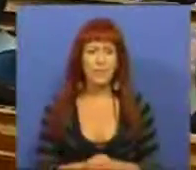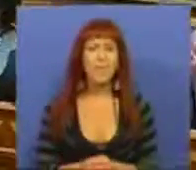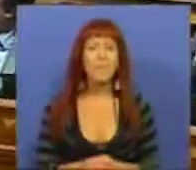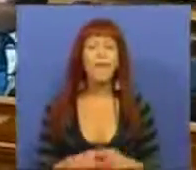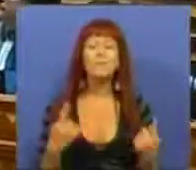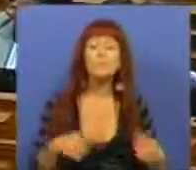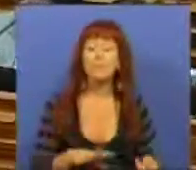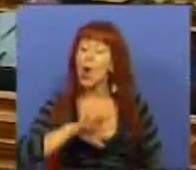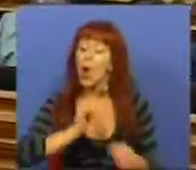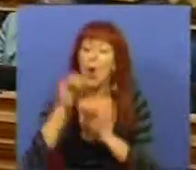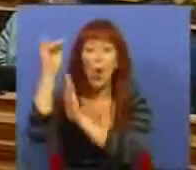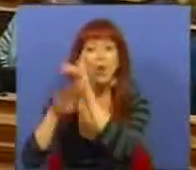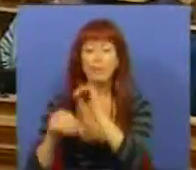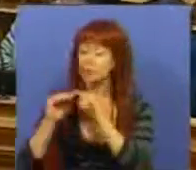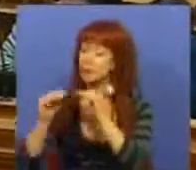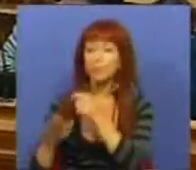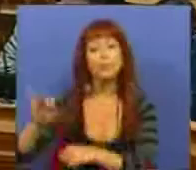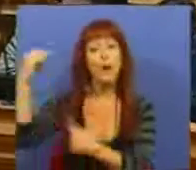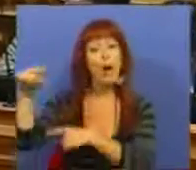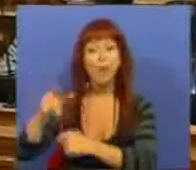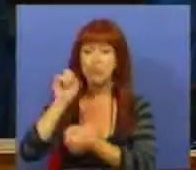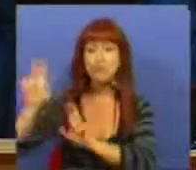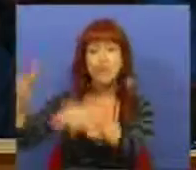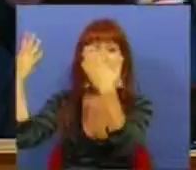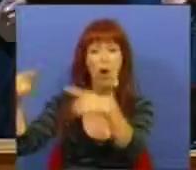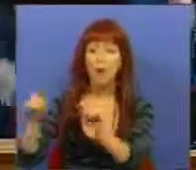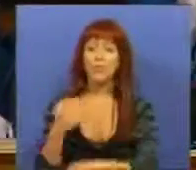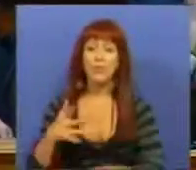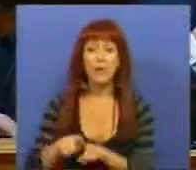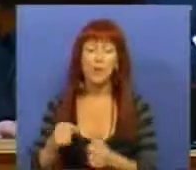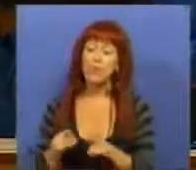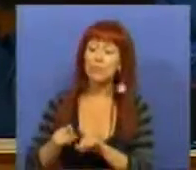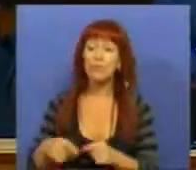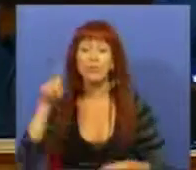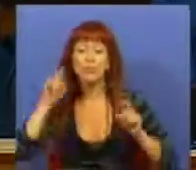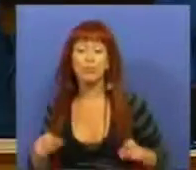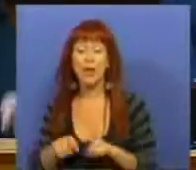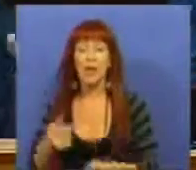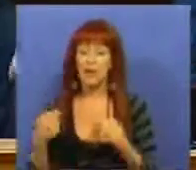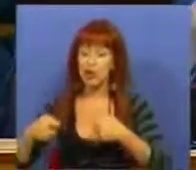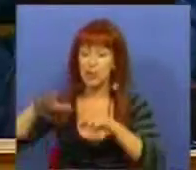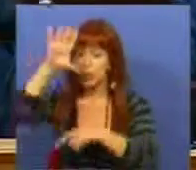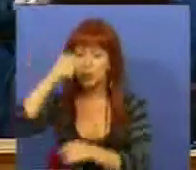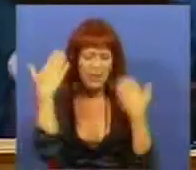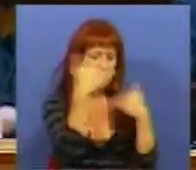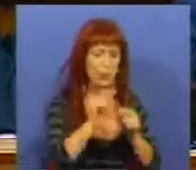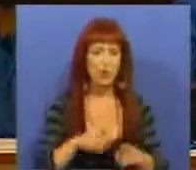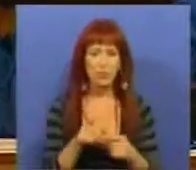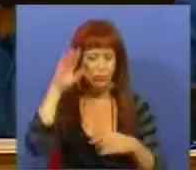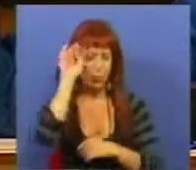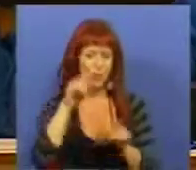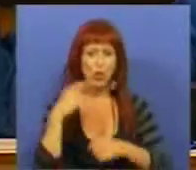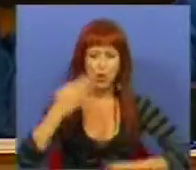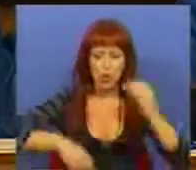Havia um outro programa de estabilidade e crescimento possível, a auditoria das despesas do Estado, limites para as consultadorias